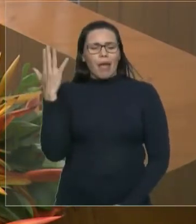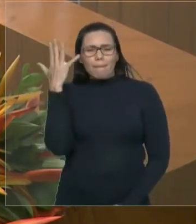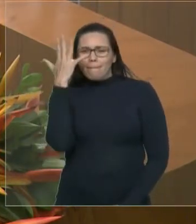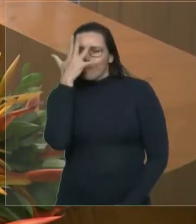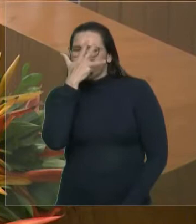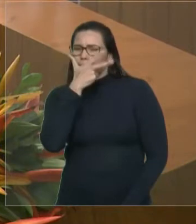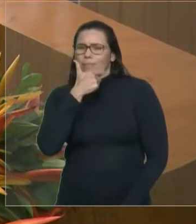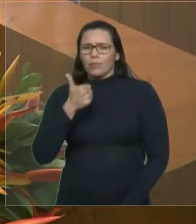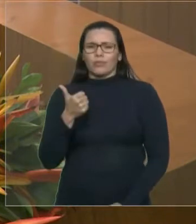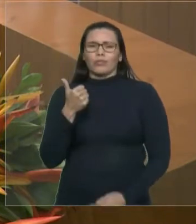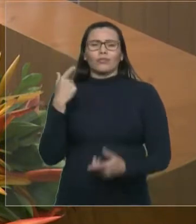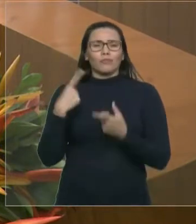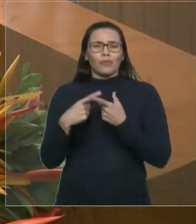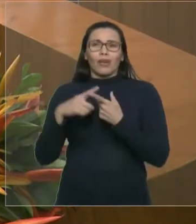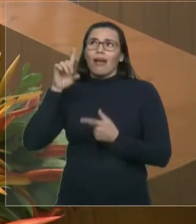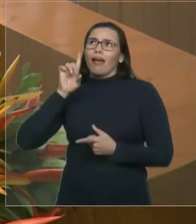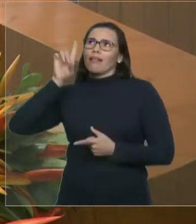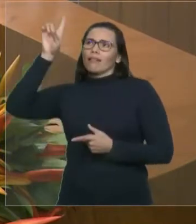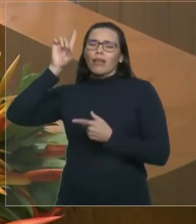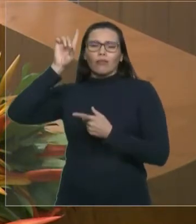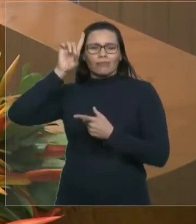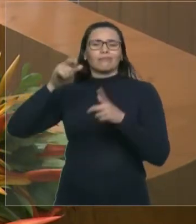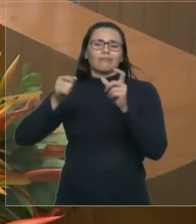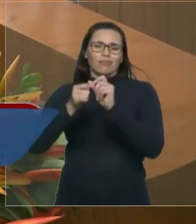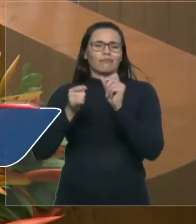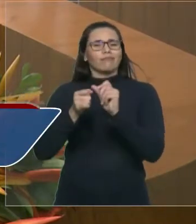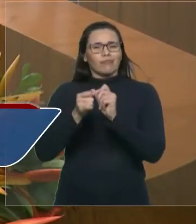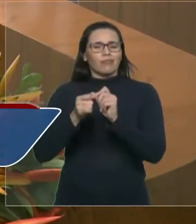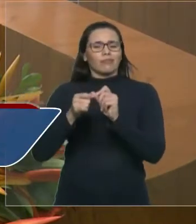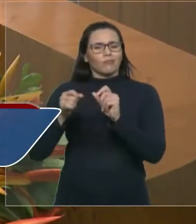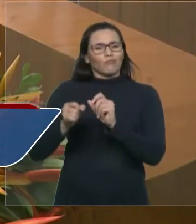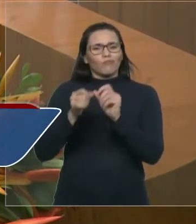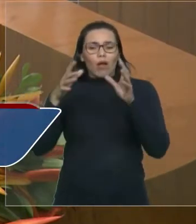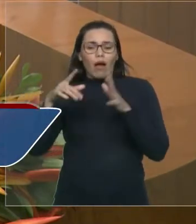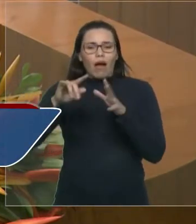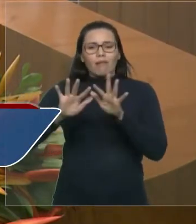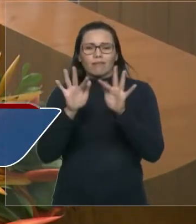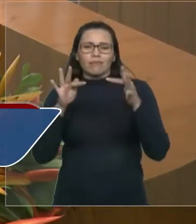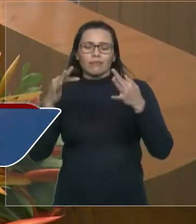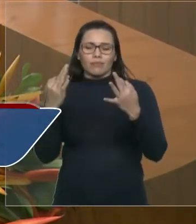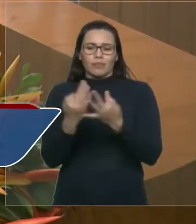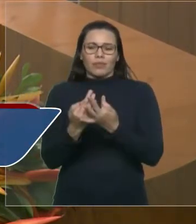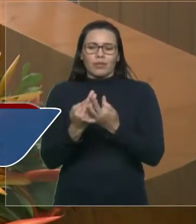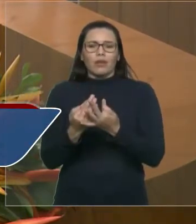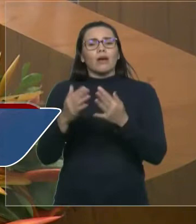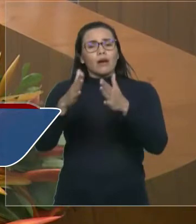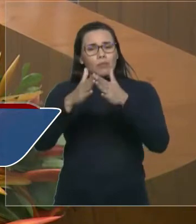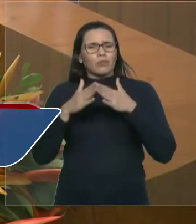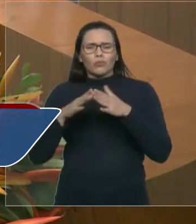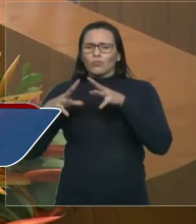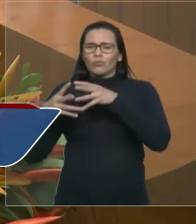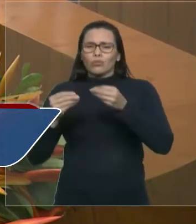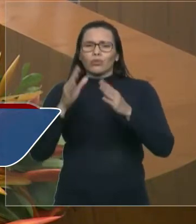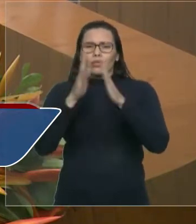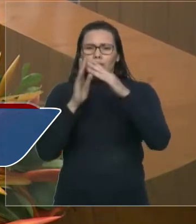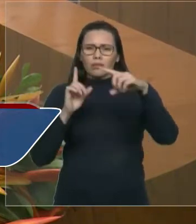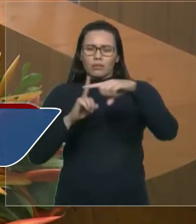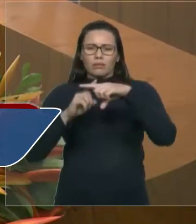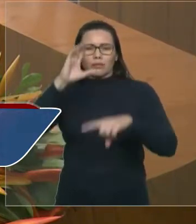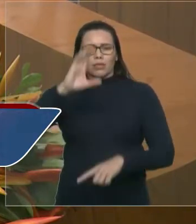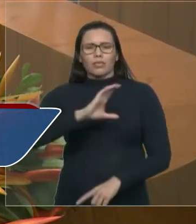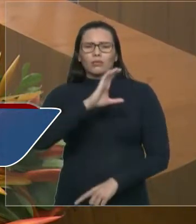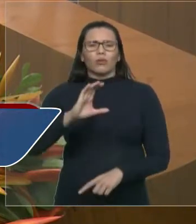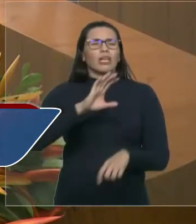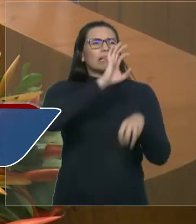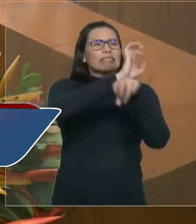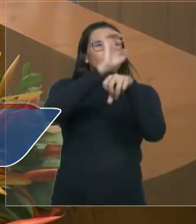nós, da Igreja Católica, em toda a Igreja, em todo o Estado, está